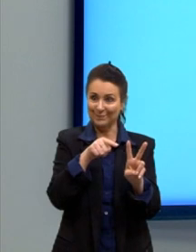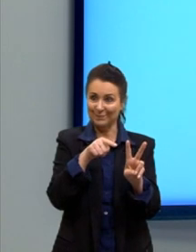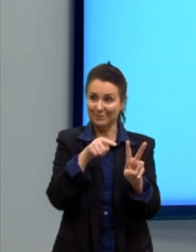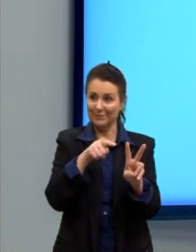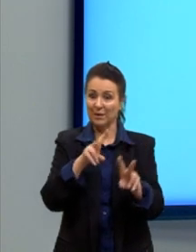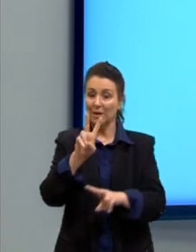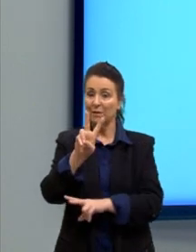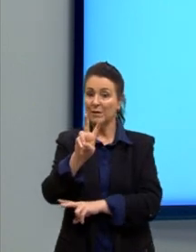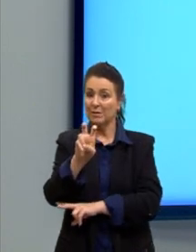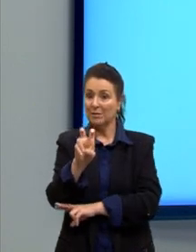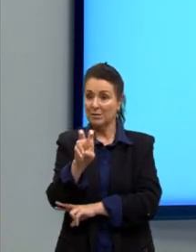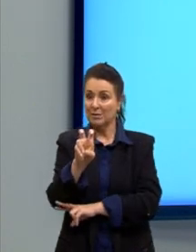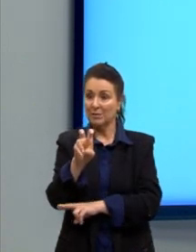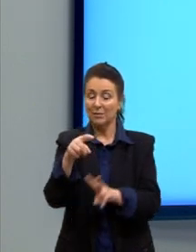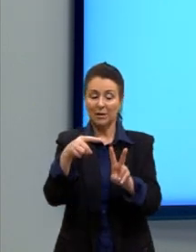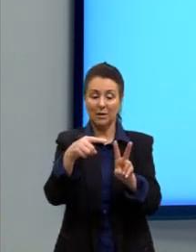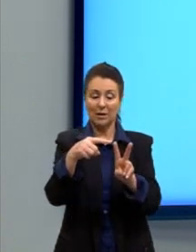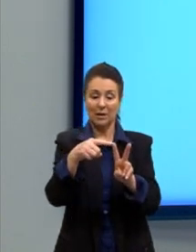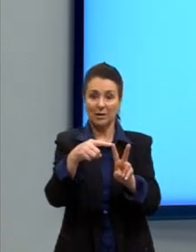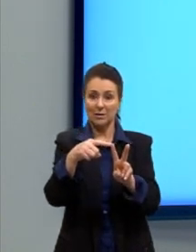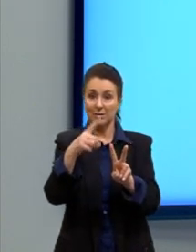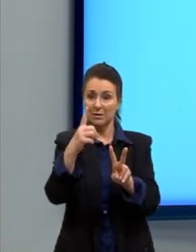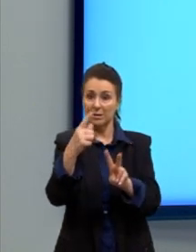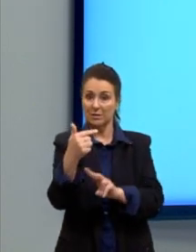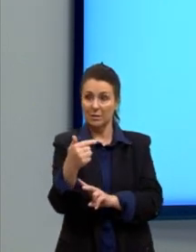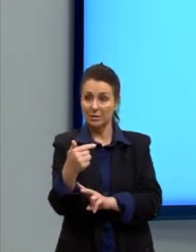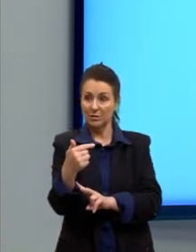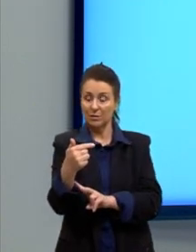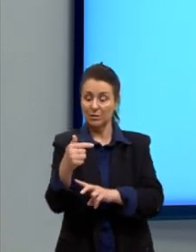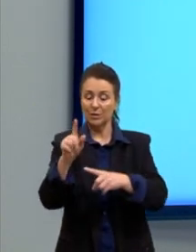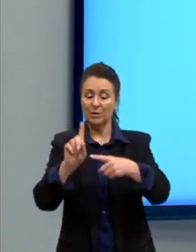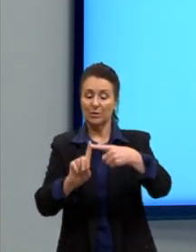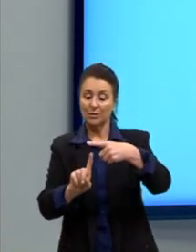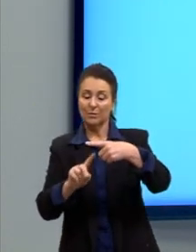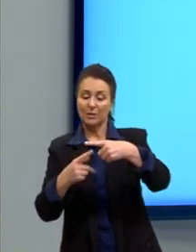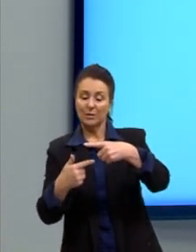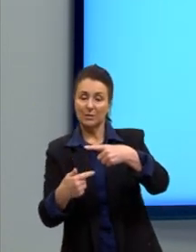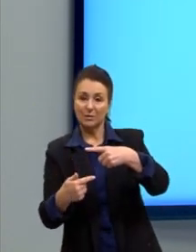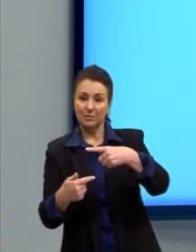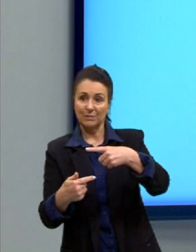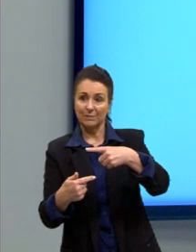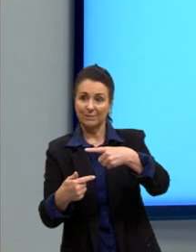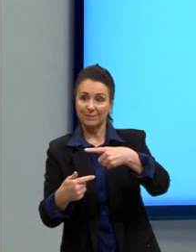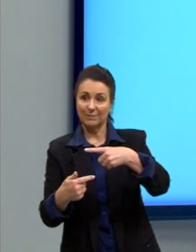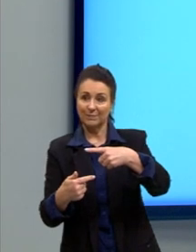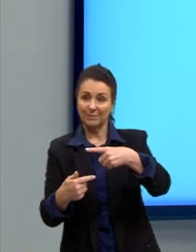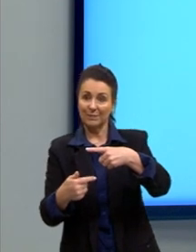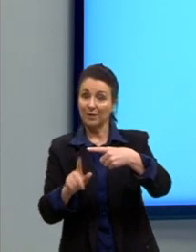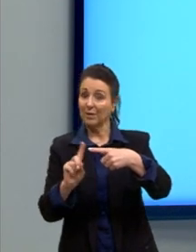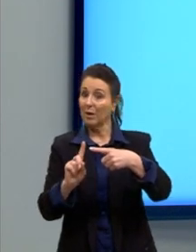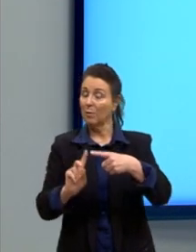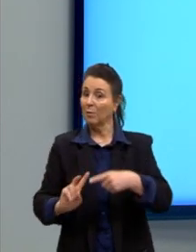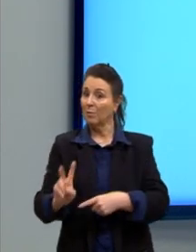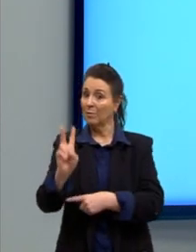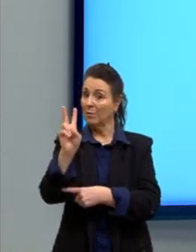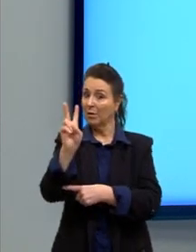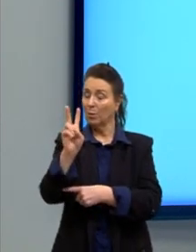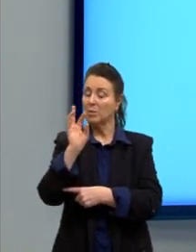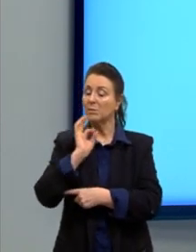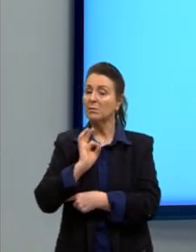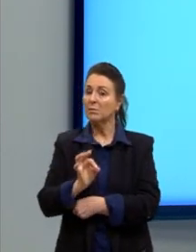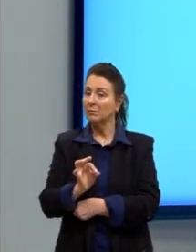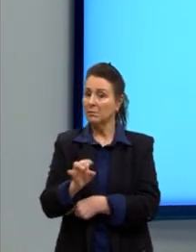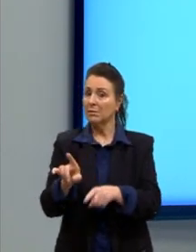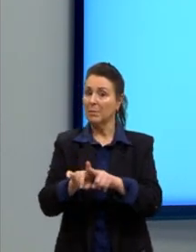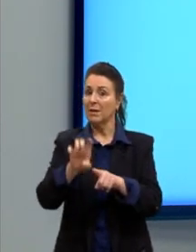25, raiz de 17 sobre 17. Não é um valor exato,